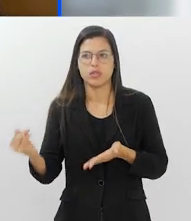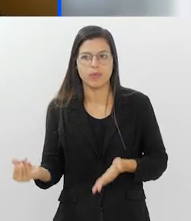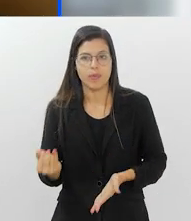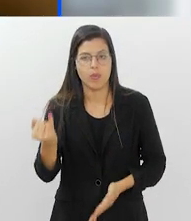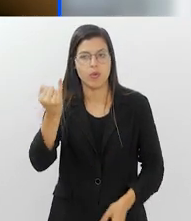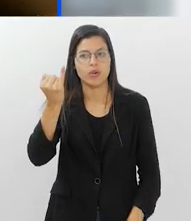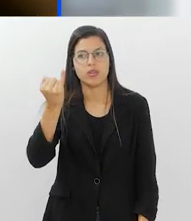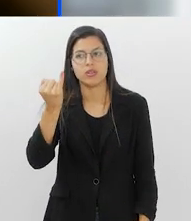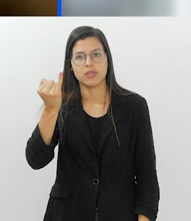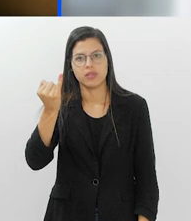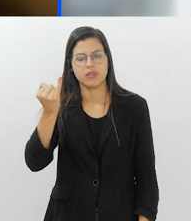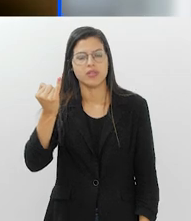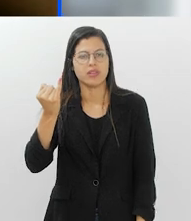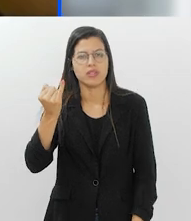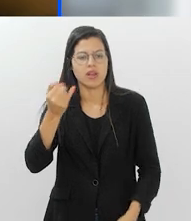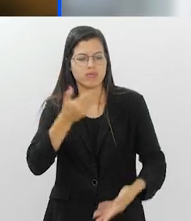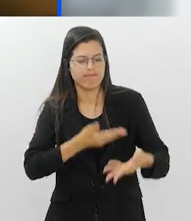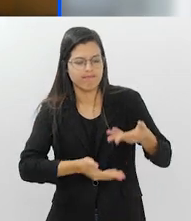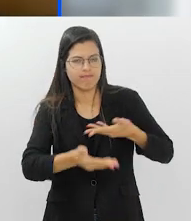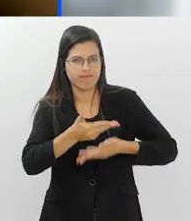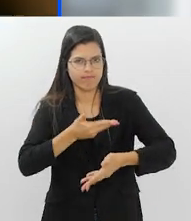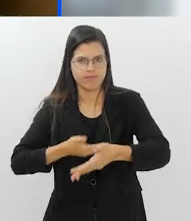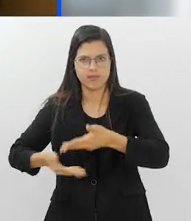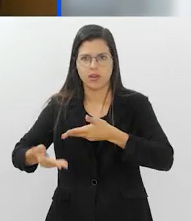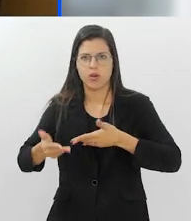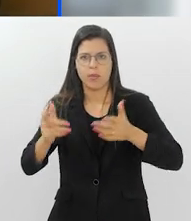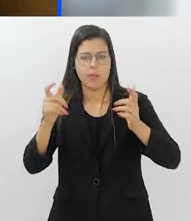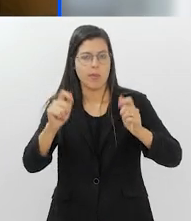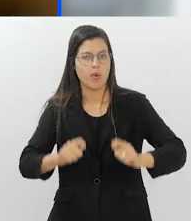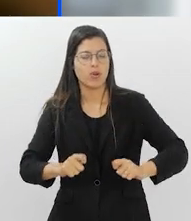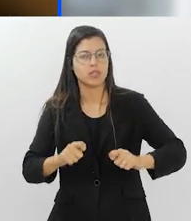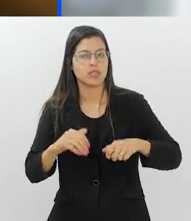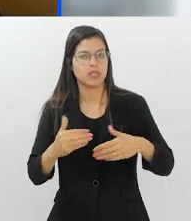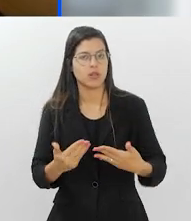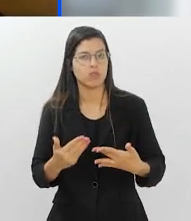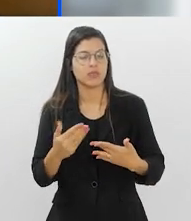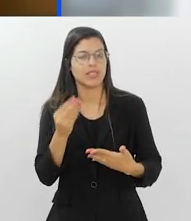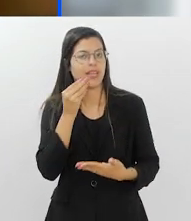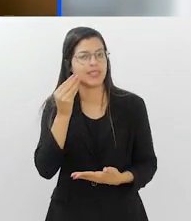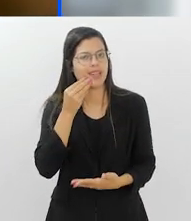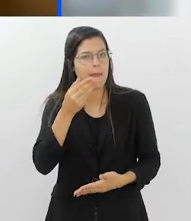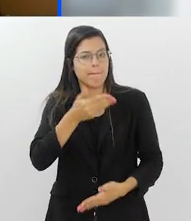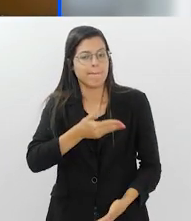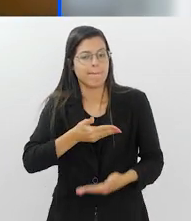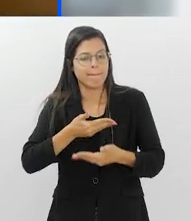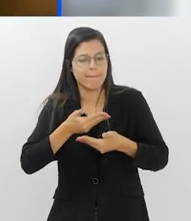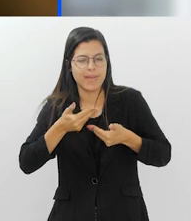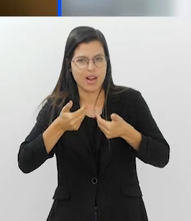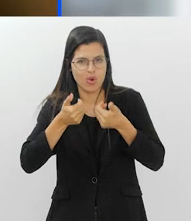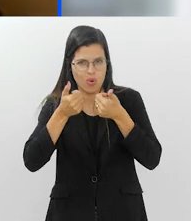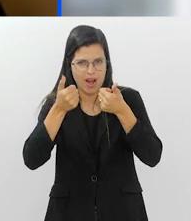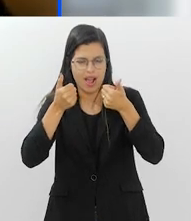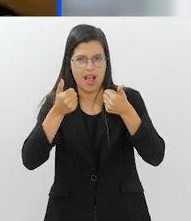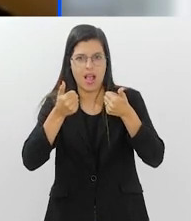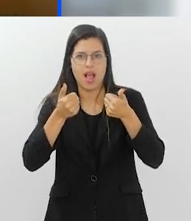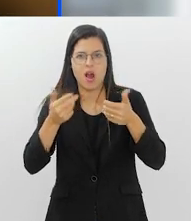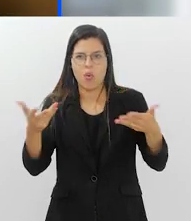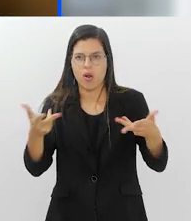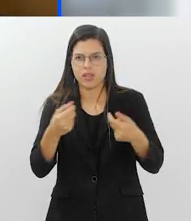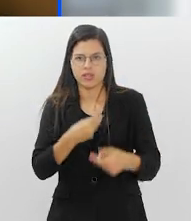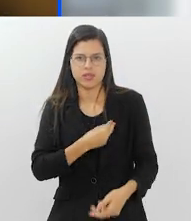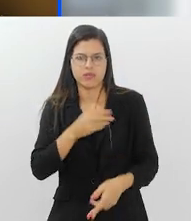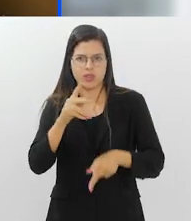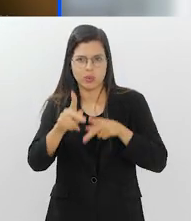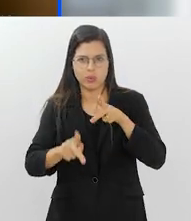muito importante para essa troca, né? Que a gente possa, então, melhorar a qualidade de vida da